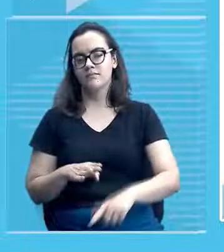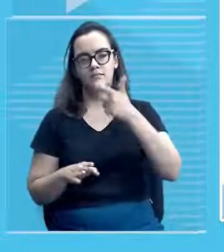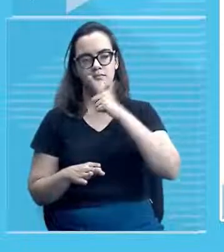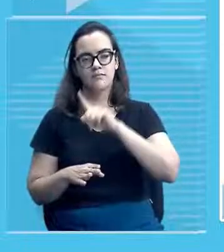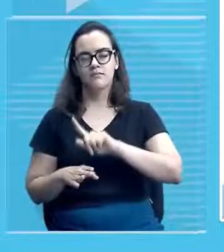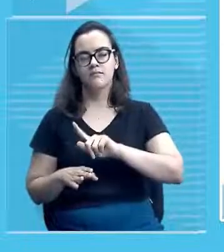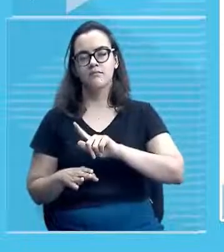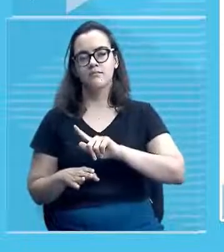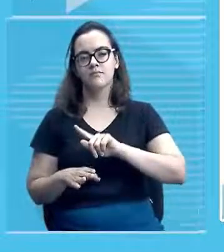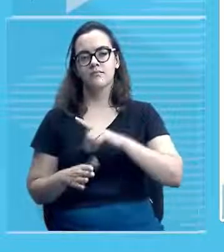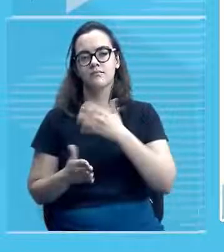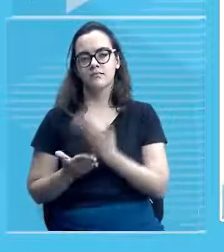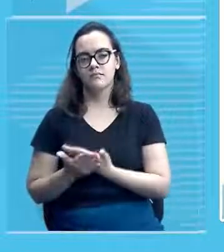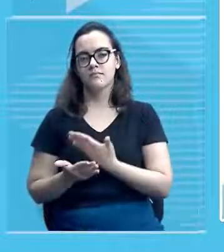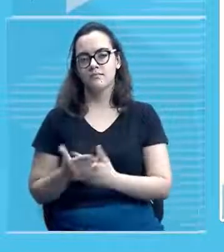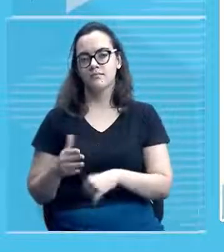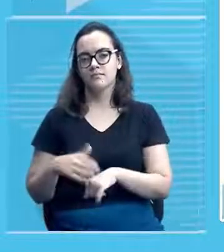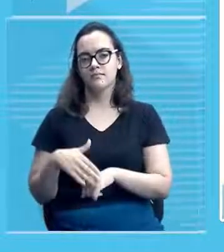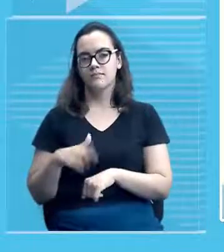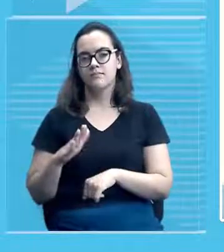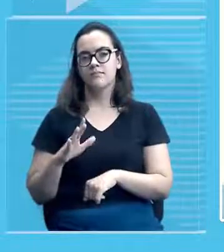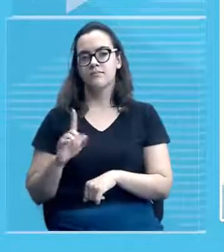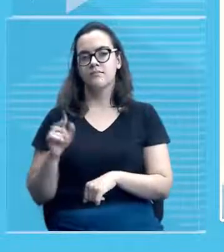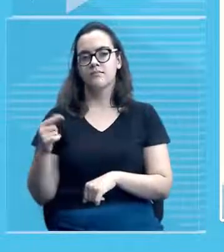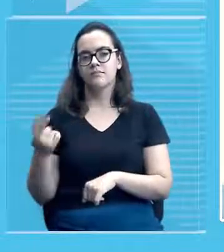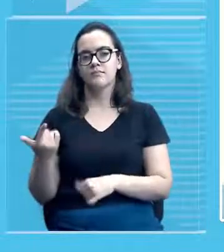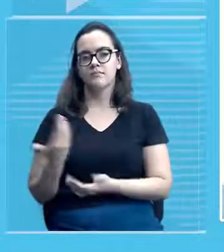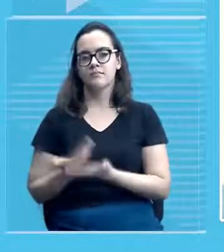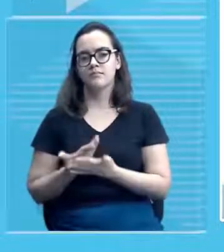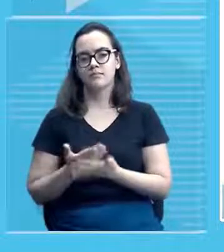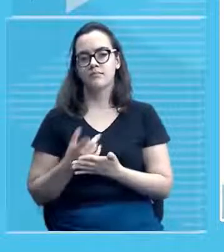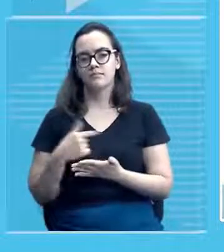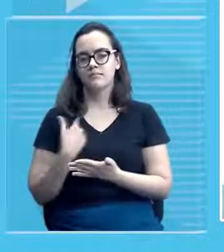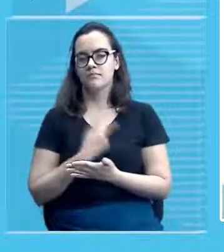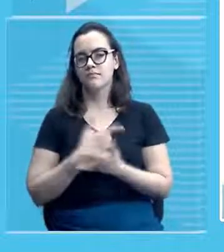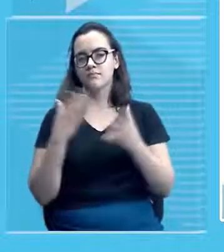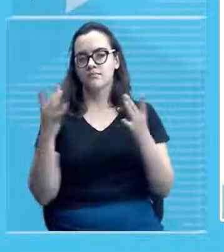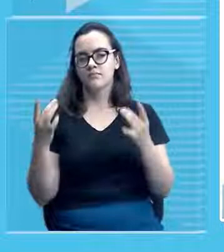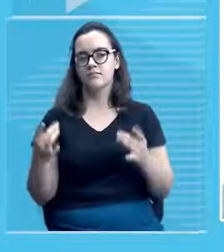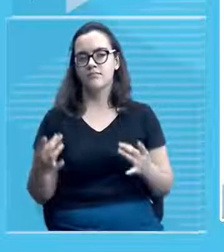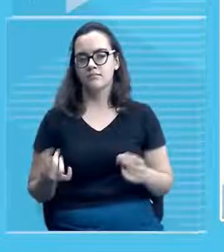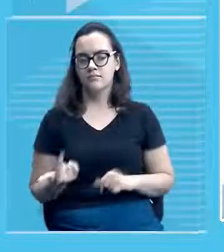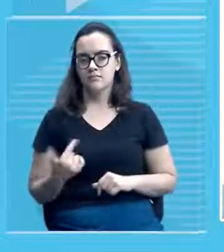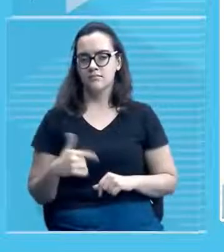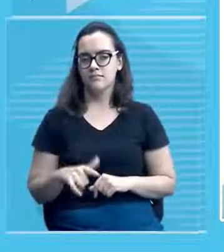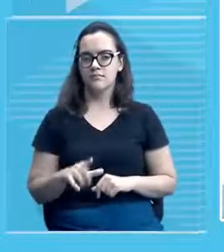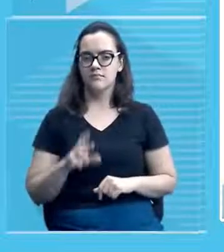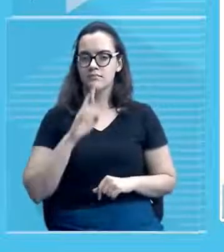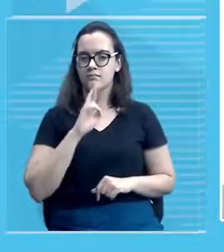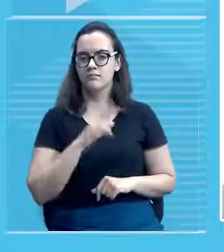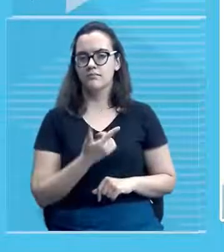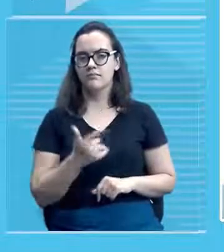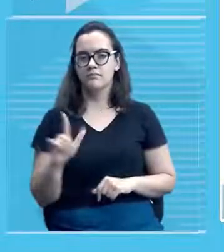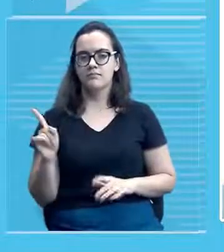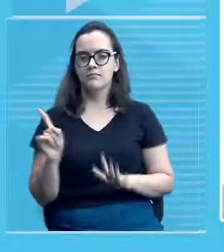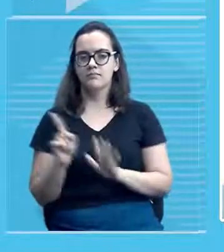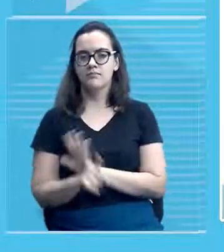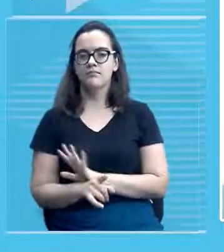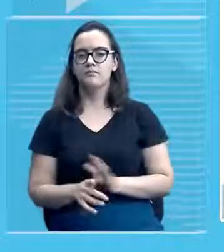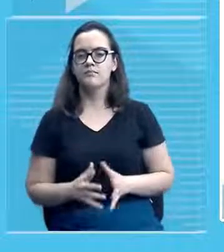e aí na próxima aula nós vamos dar mais detalhes tá e responder a outra questão que tem